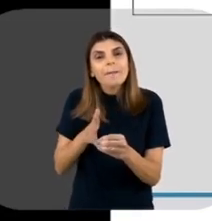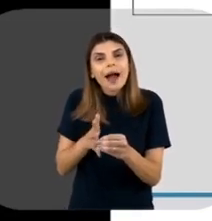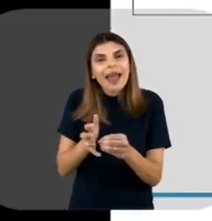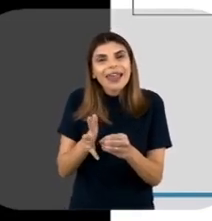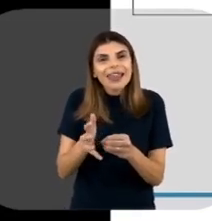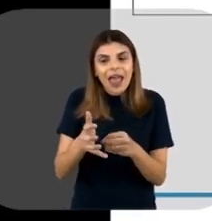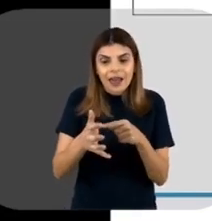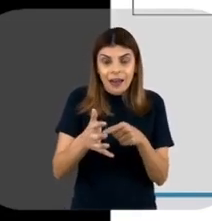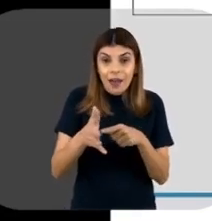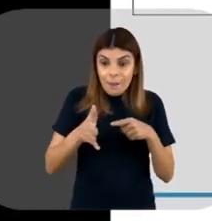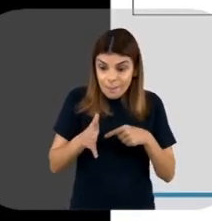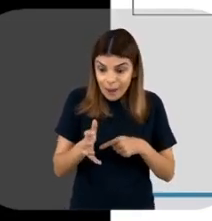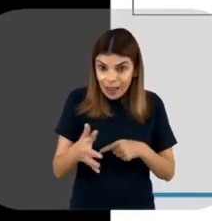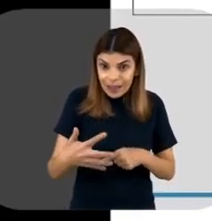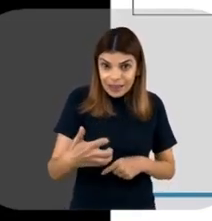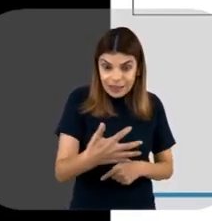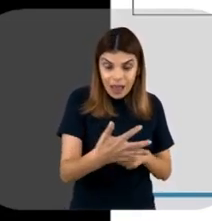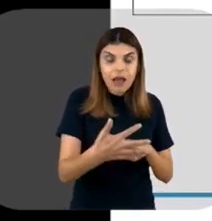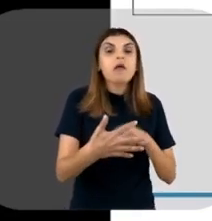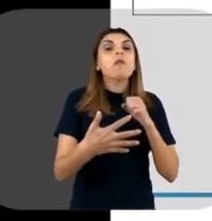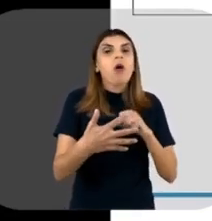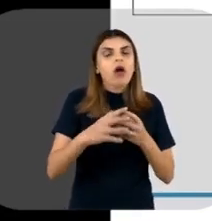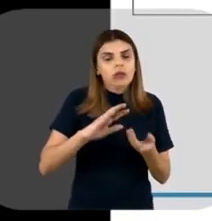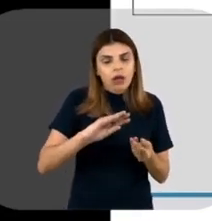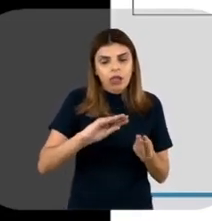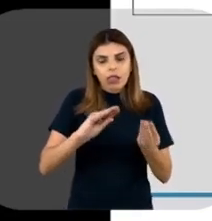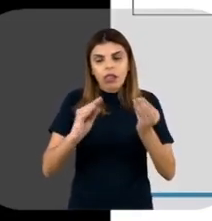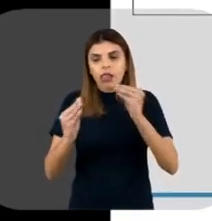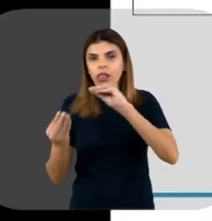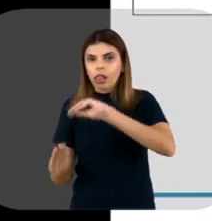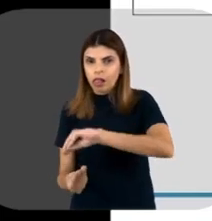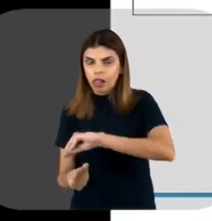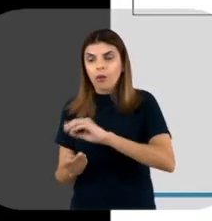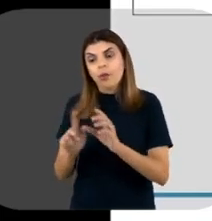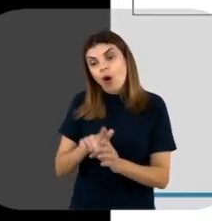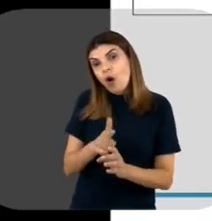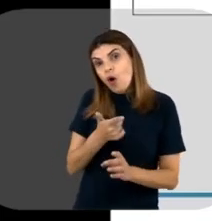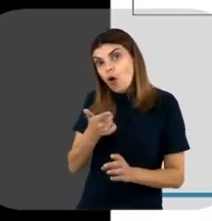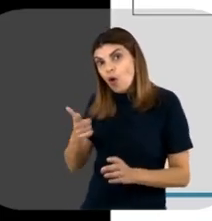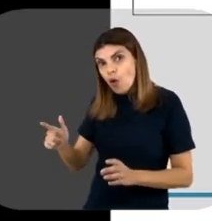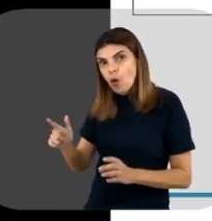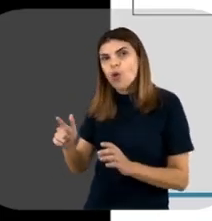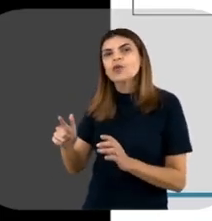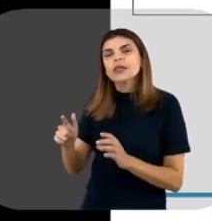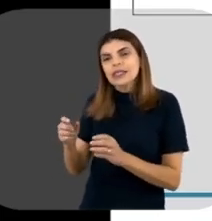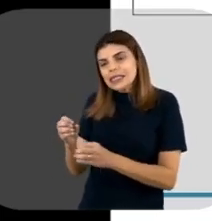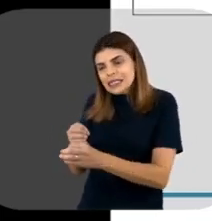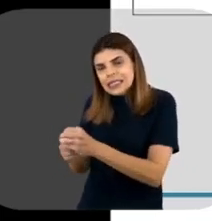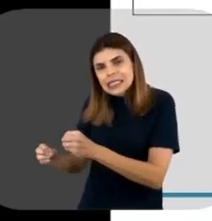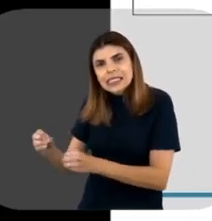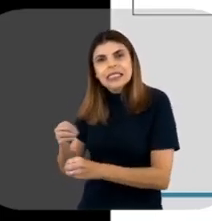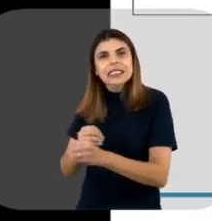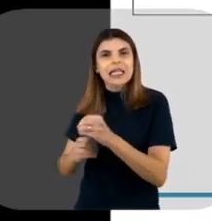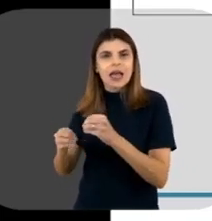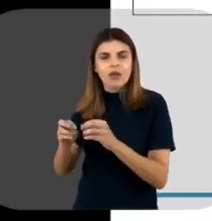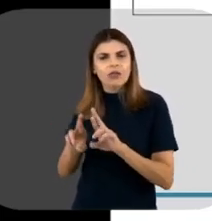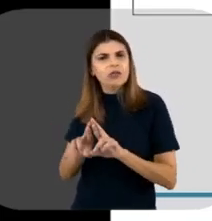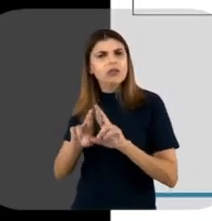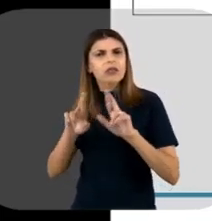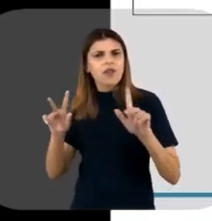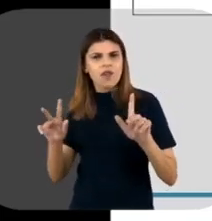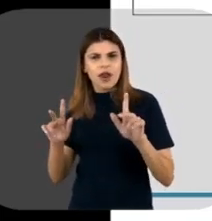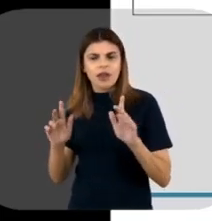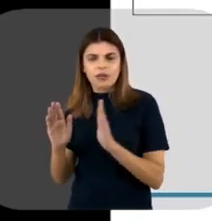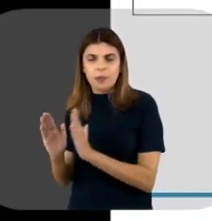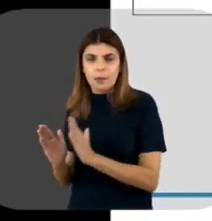bactéria, né? E depois ela pode ser transferida para essas outras células, através de diferentes